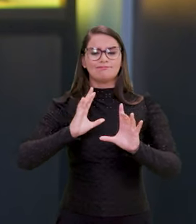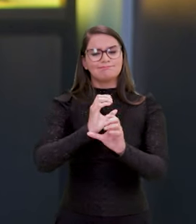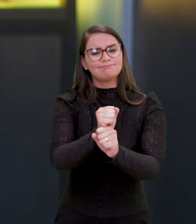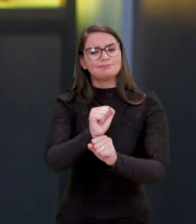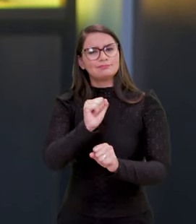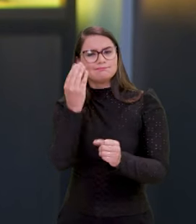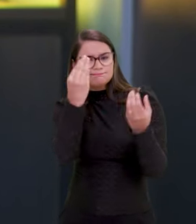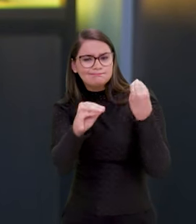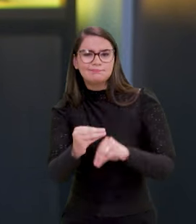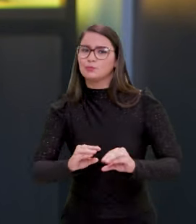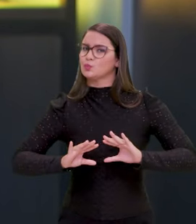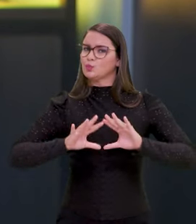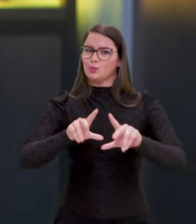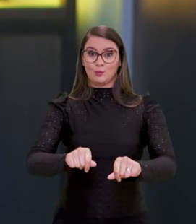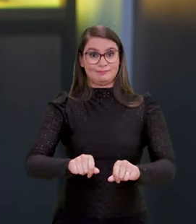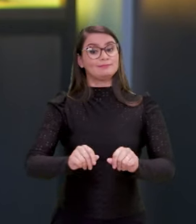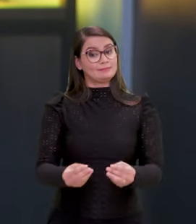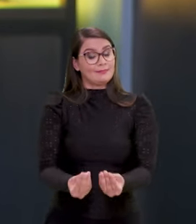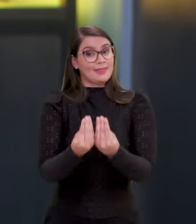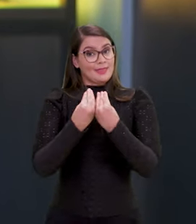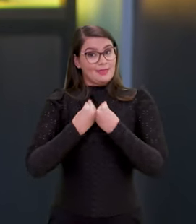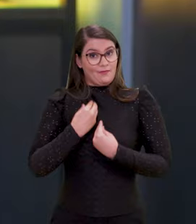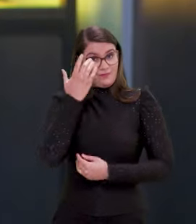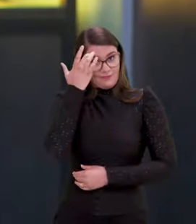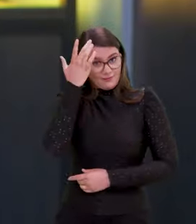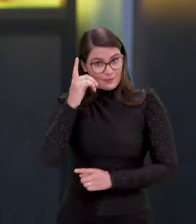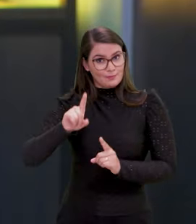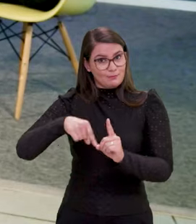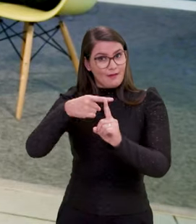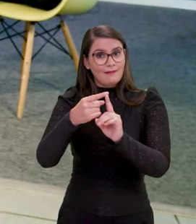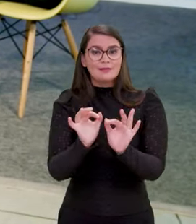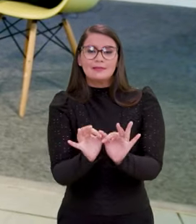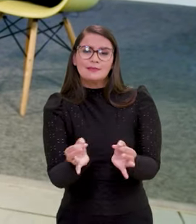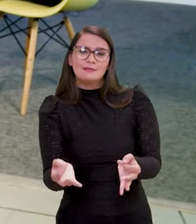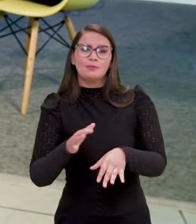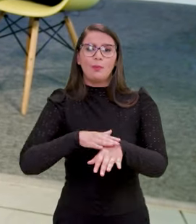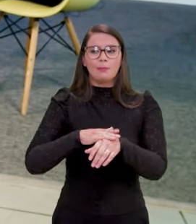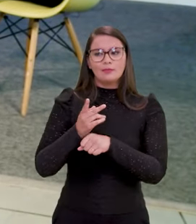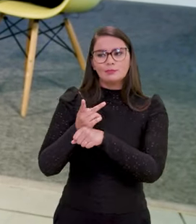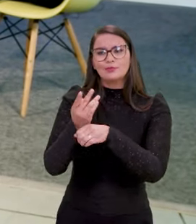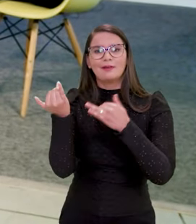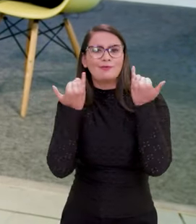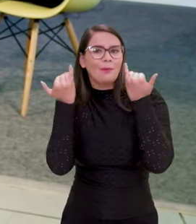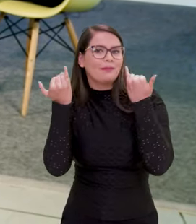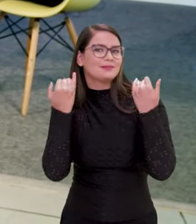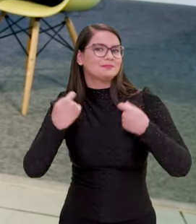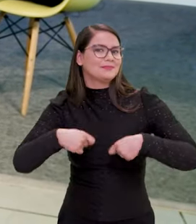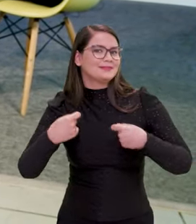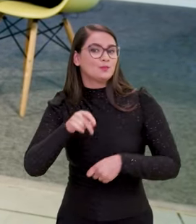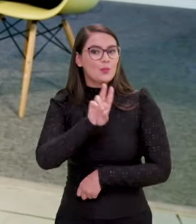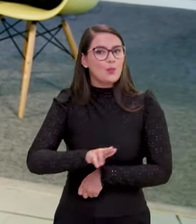Então, isso traz para ele uma facilidade, uma simplicidade na busca de uma informação que ele precisa,